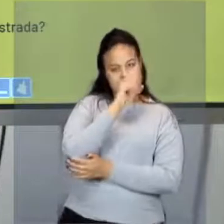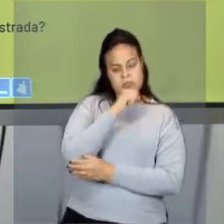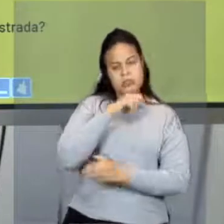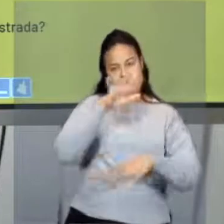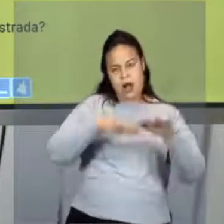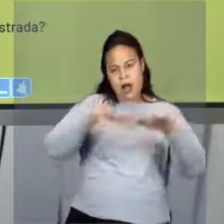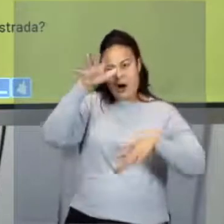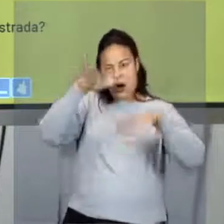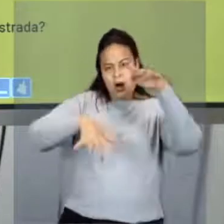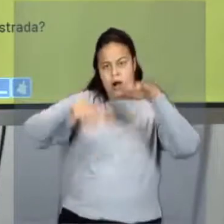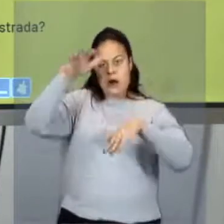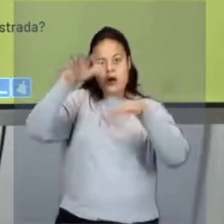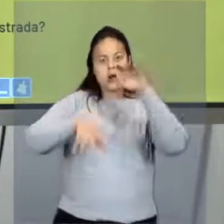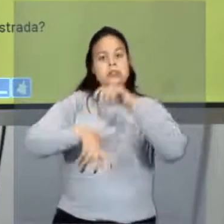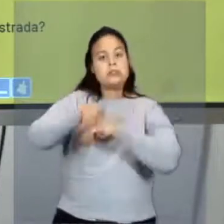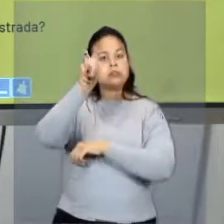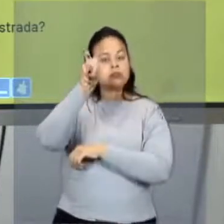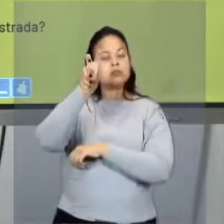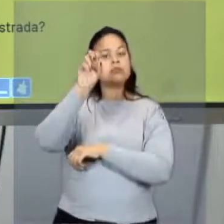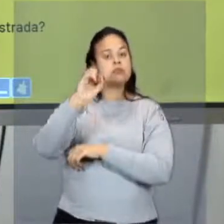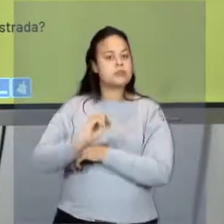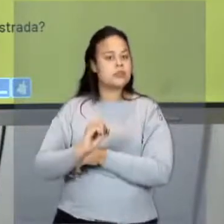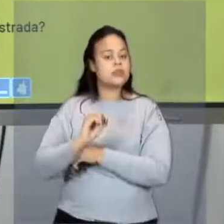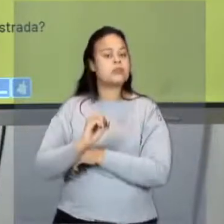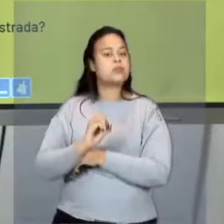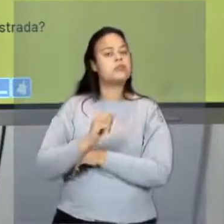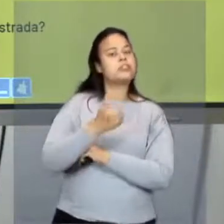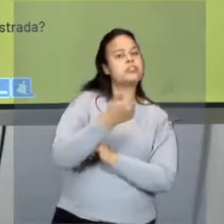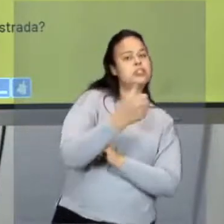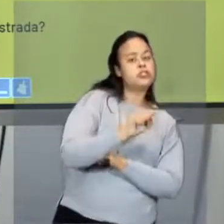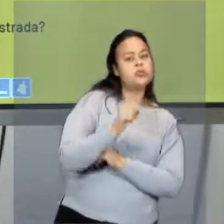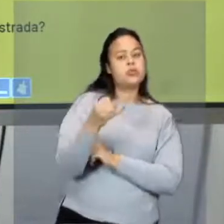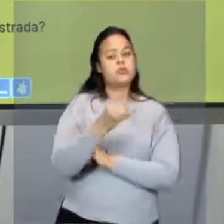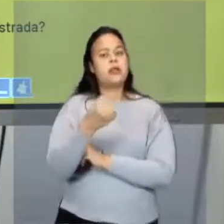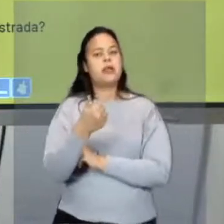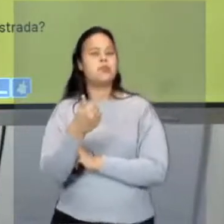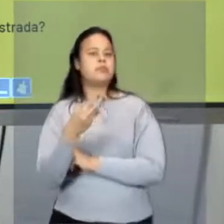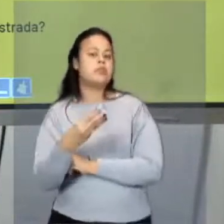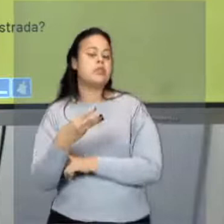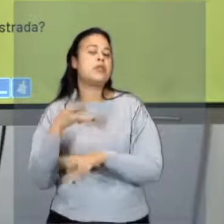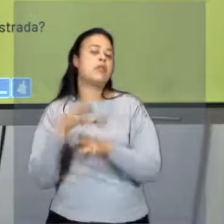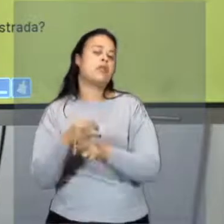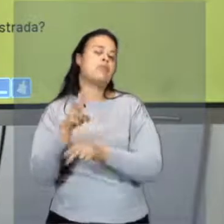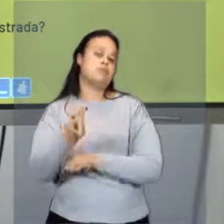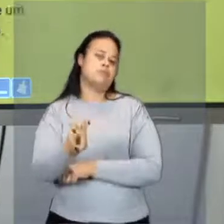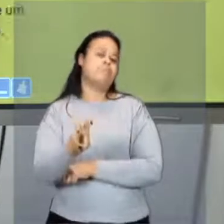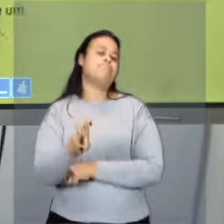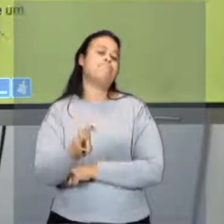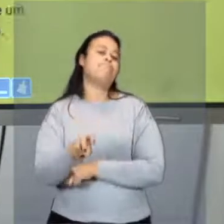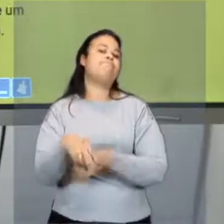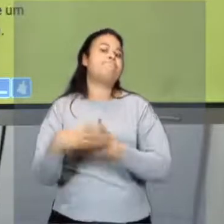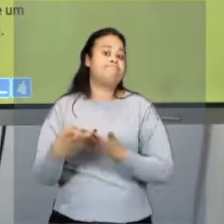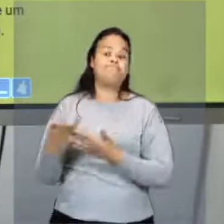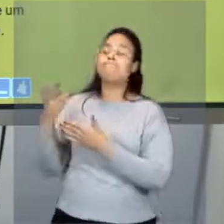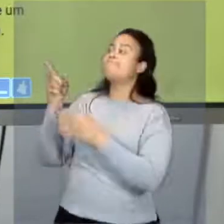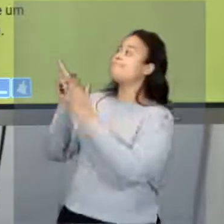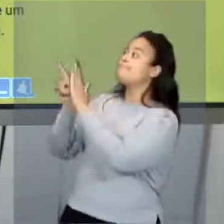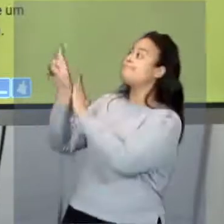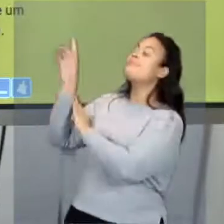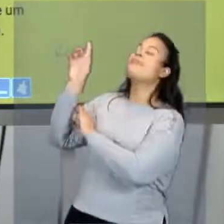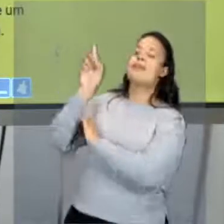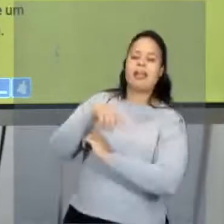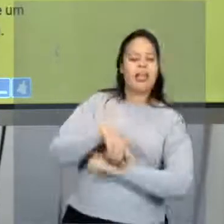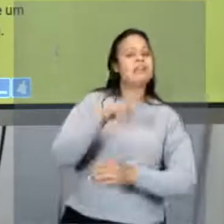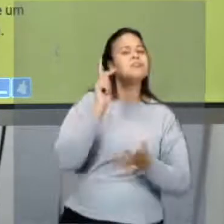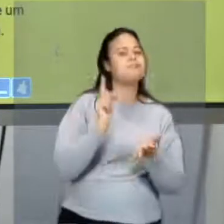variação de temperatura de 5 graus. Seria 18 menos 13 igual a 5. Então, essa proposição aqui também